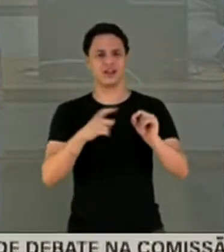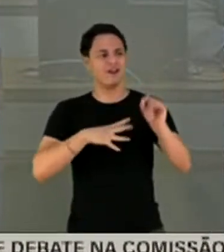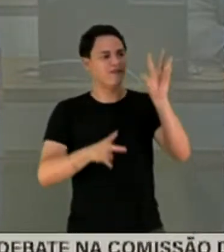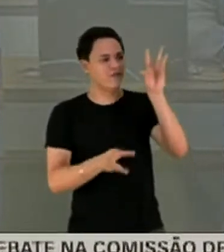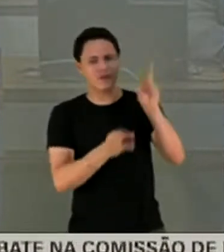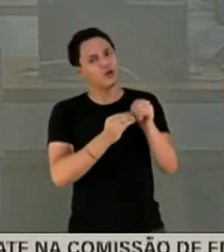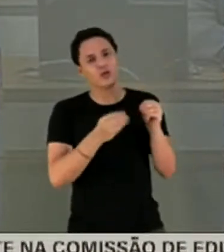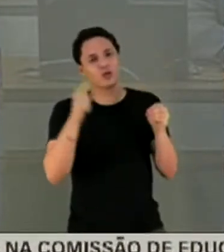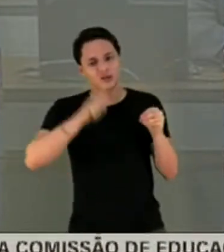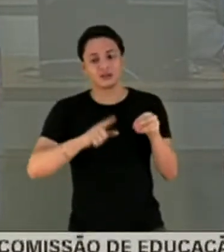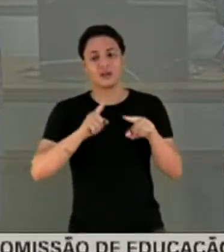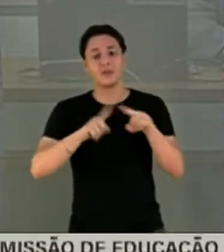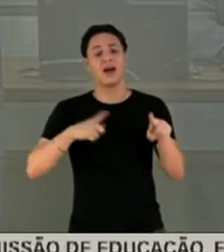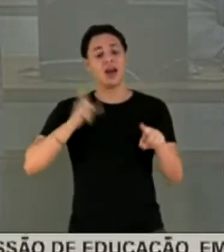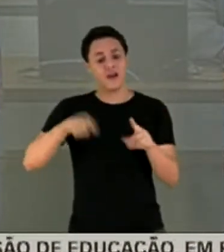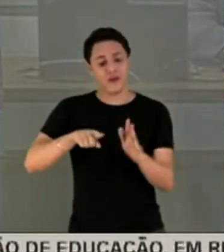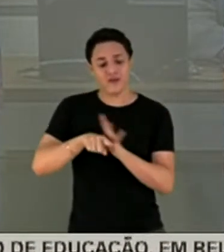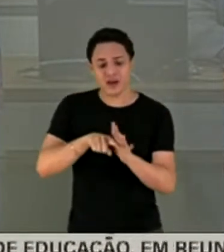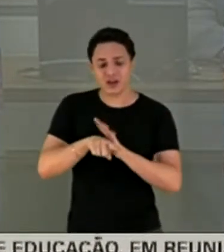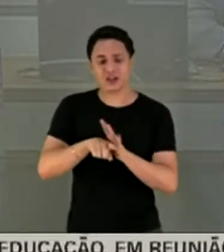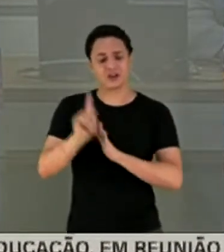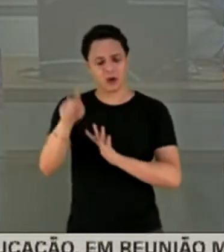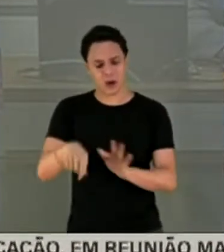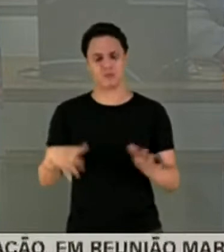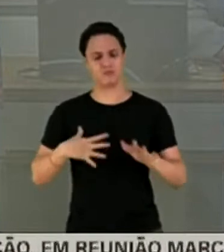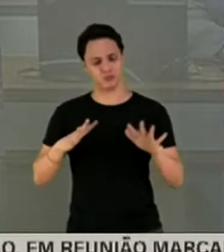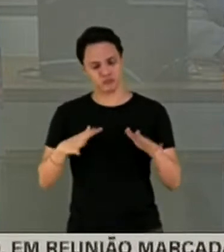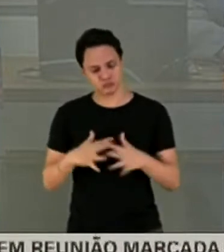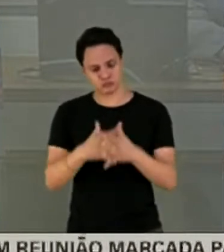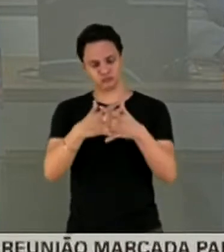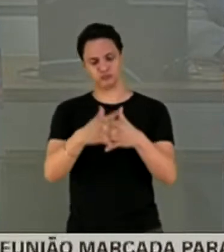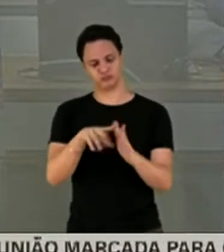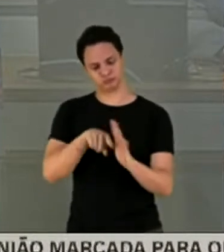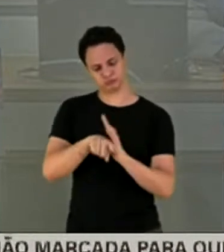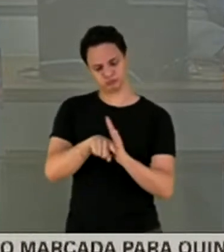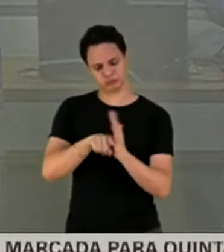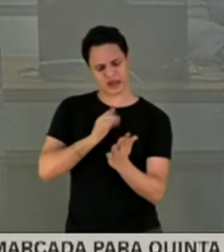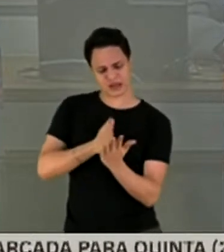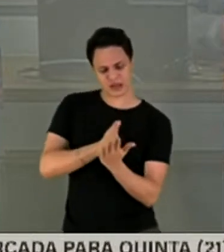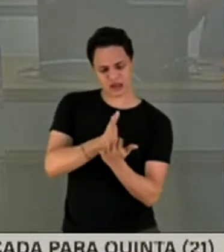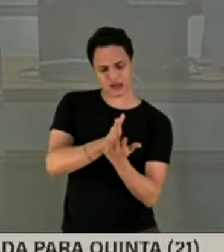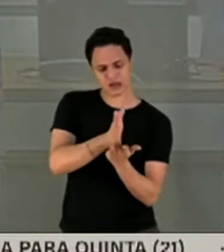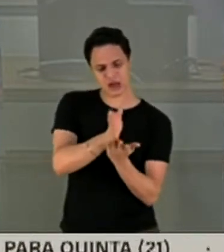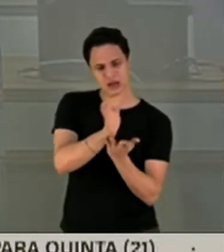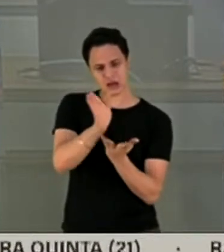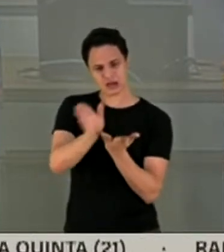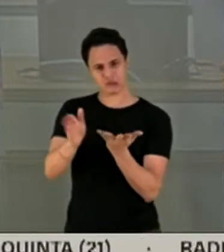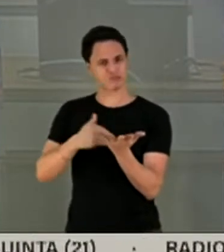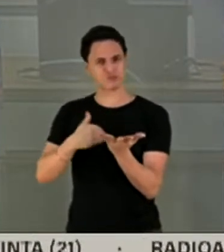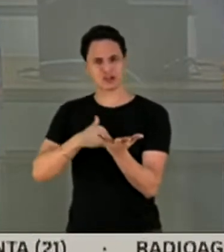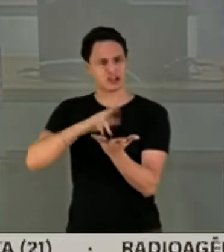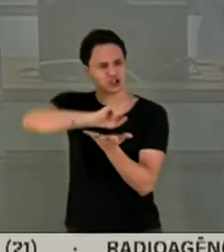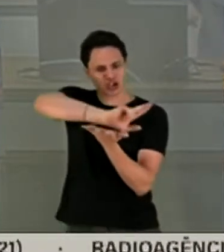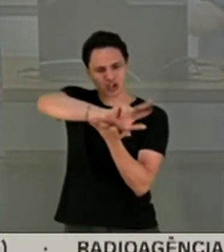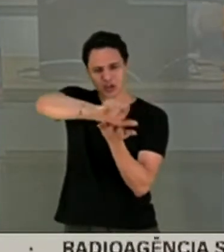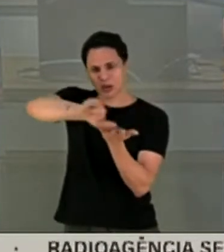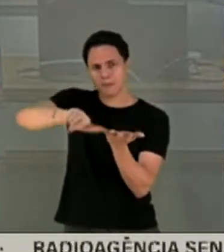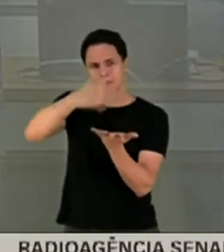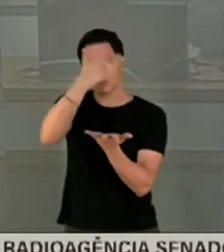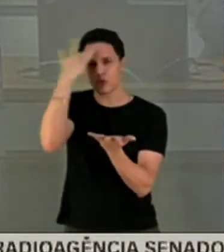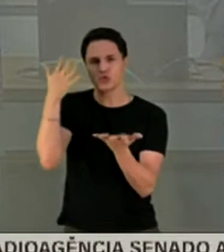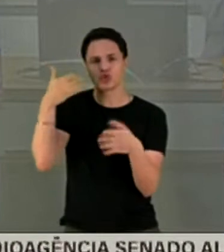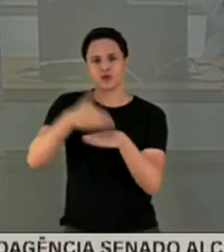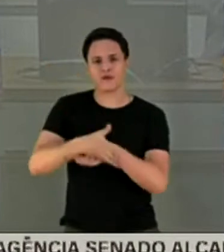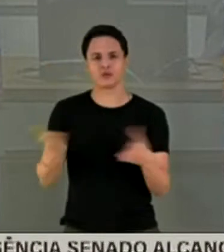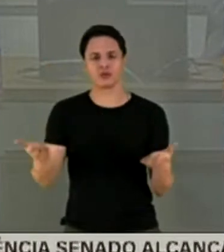Mas como essa investigação é uma investigação complexa, multitemática, com muitos personagens envolvidos,